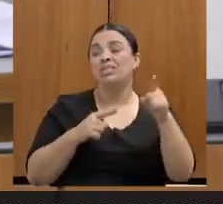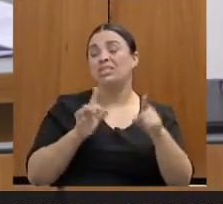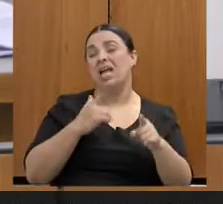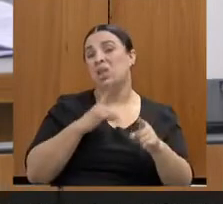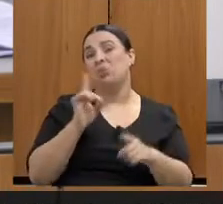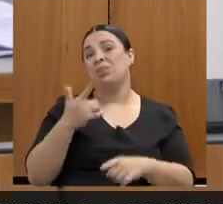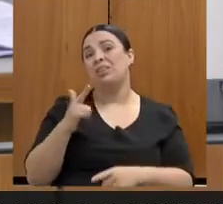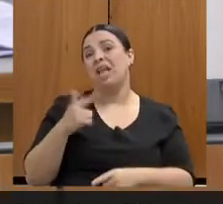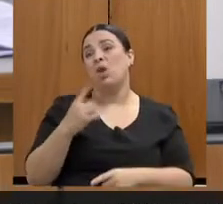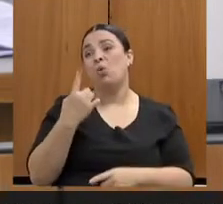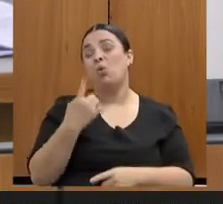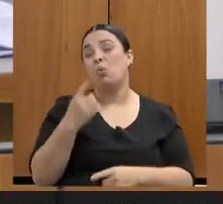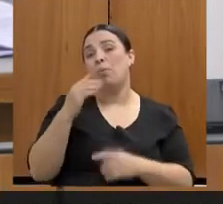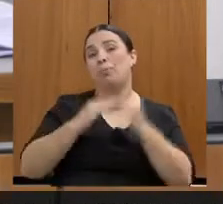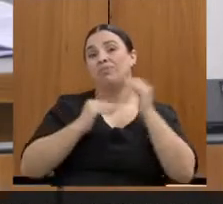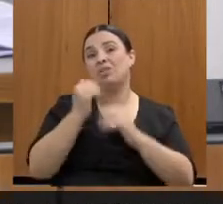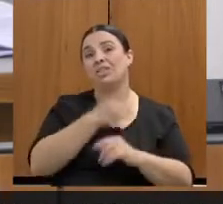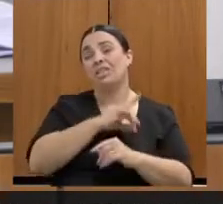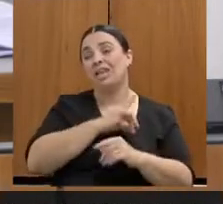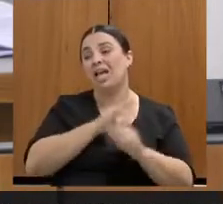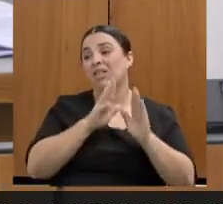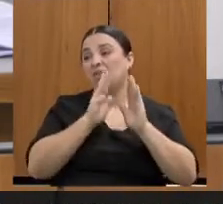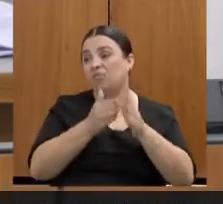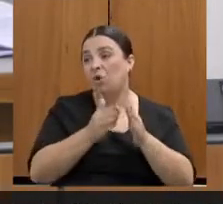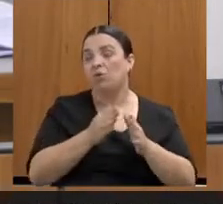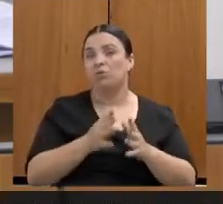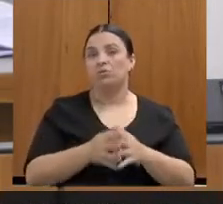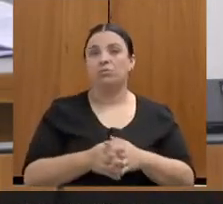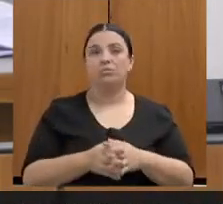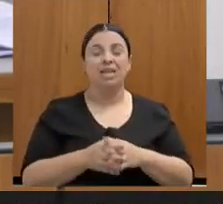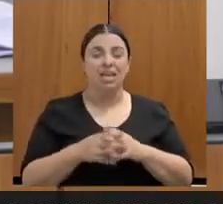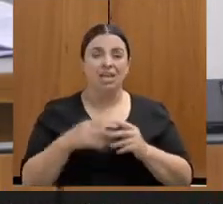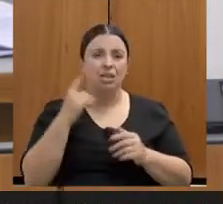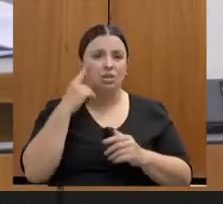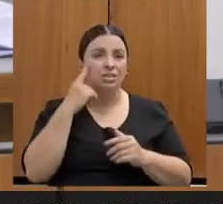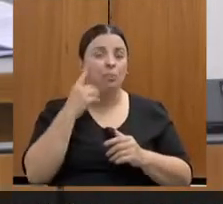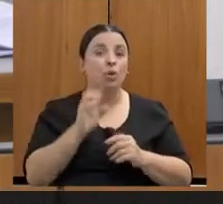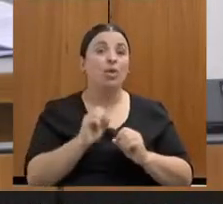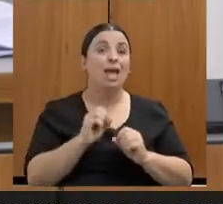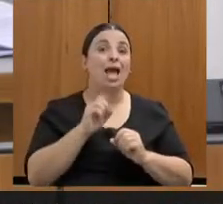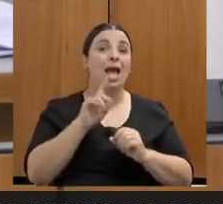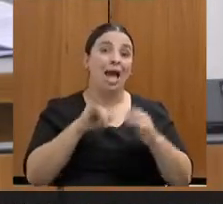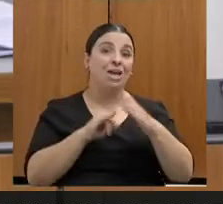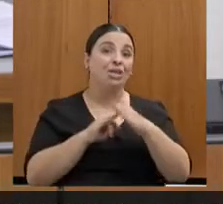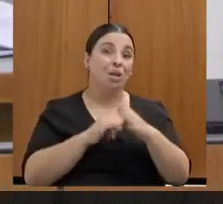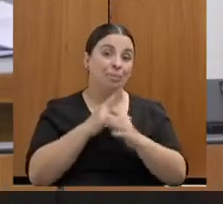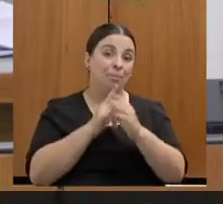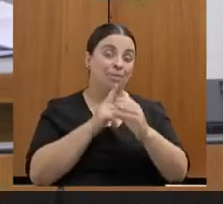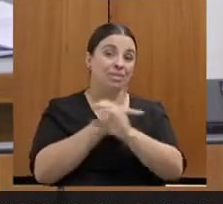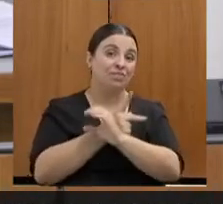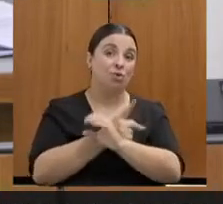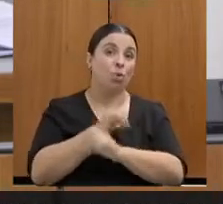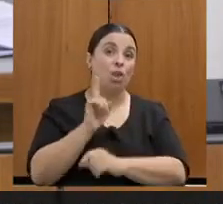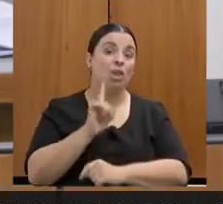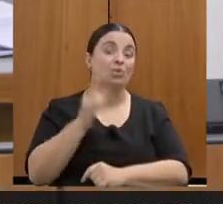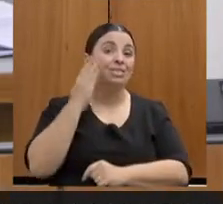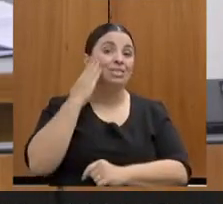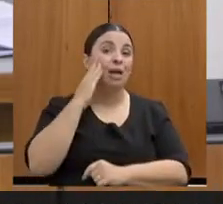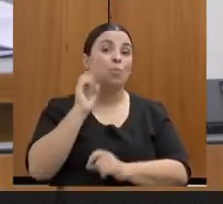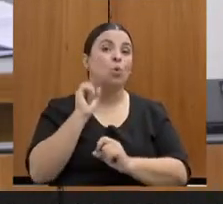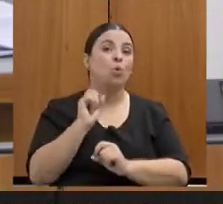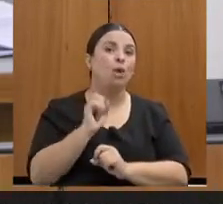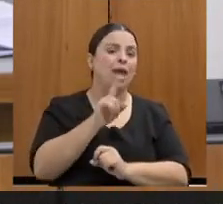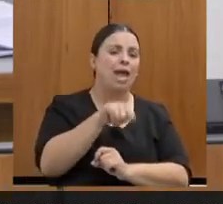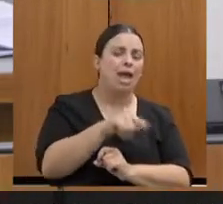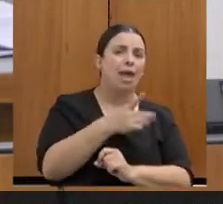exclusiva. Então, gente via que a própria instituição não tinha um amadurecimento para saber o que poderia ser considerado modeã e o que não